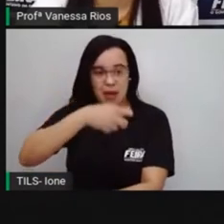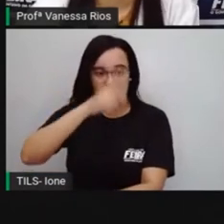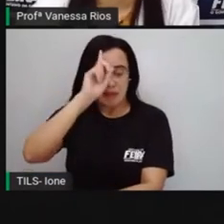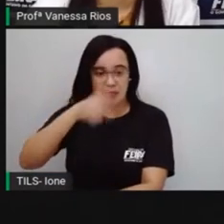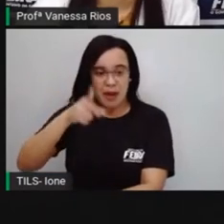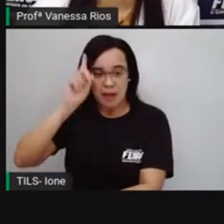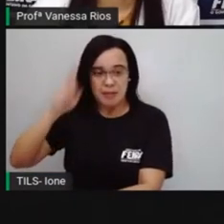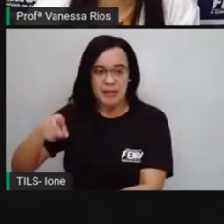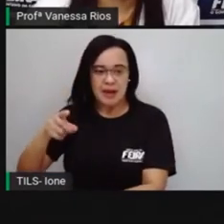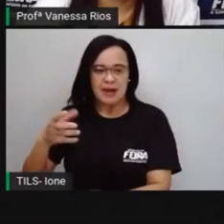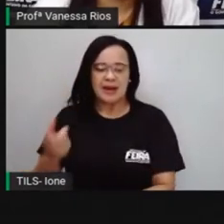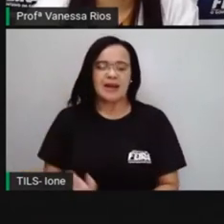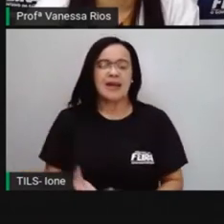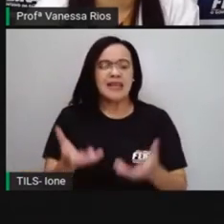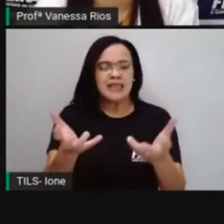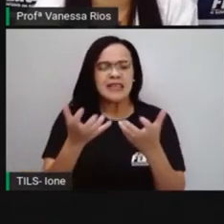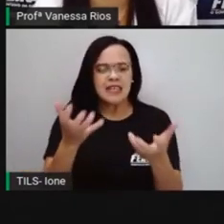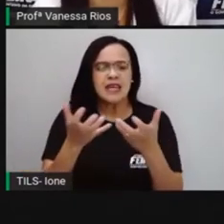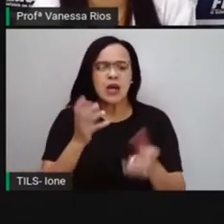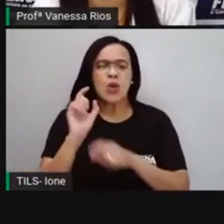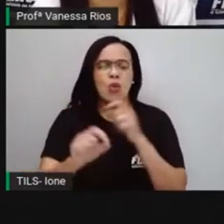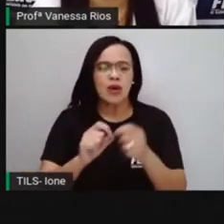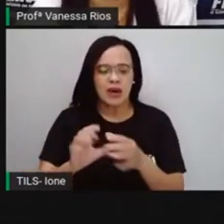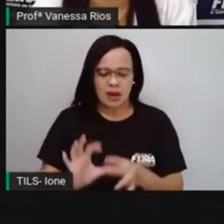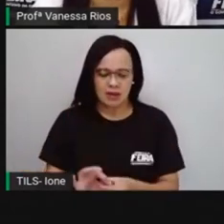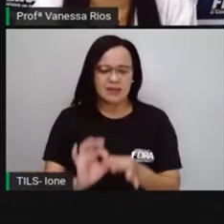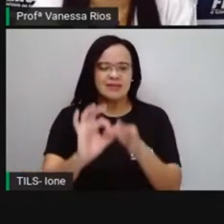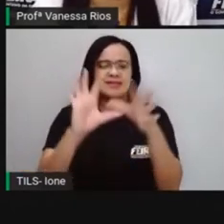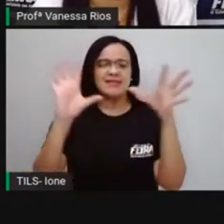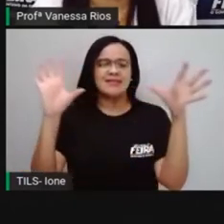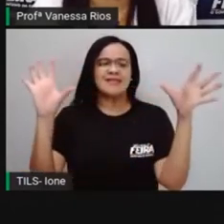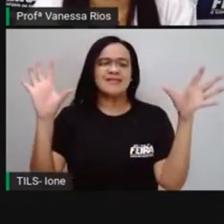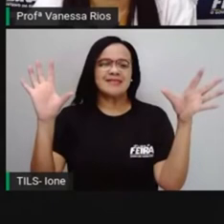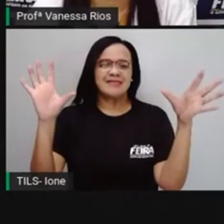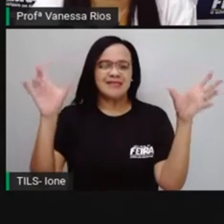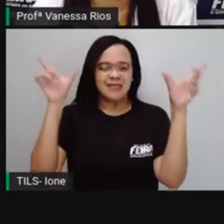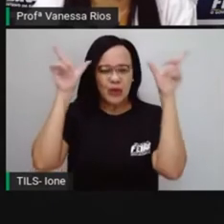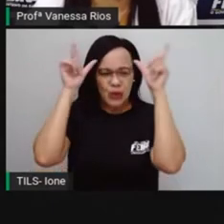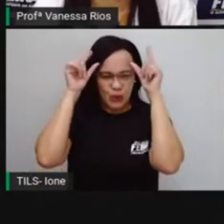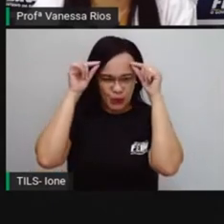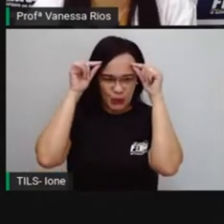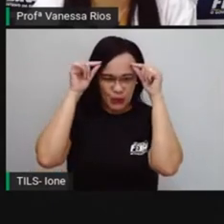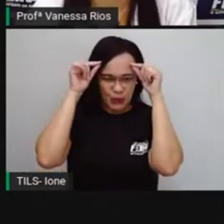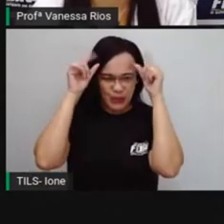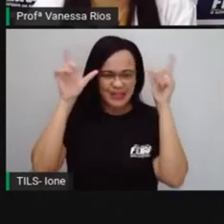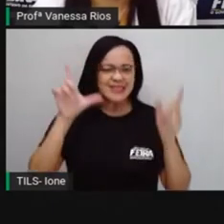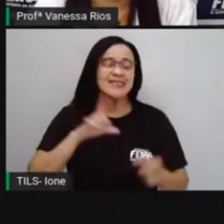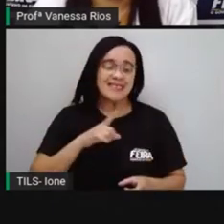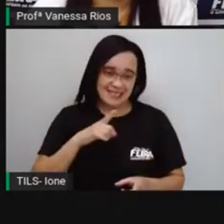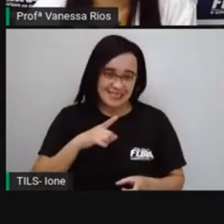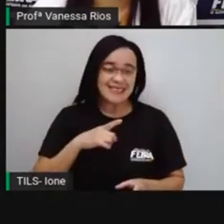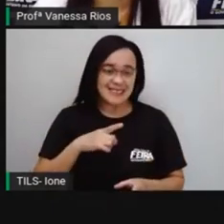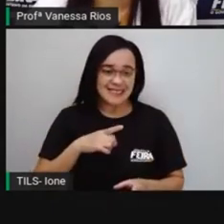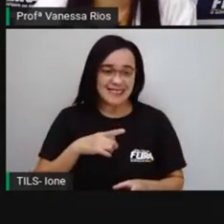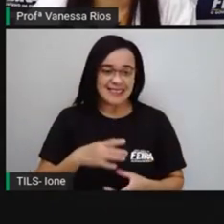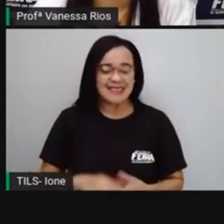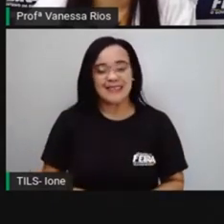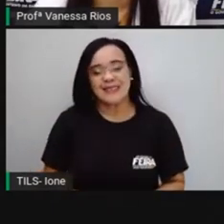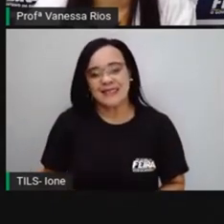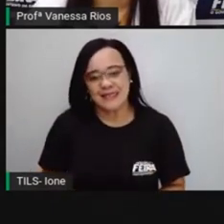condições de vida melhores do que eles tinham lá, onde trabalhavam, né? Nas fazendas, nos engenhos.